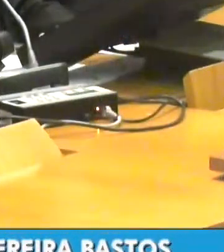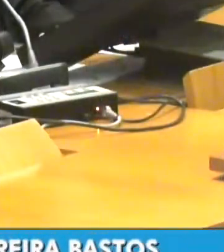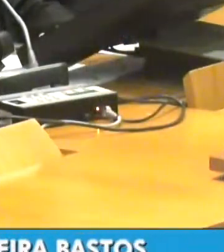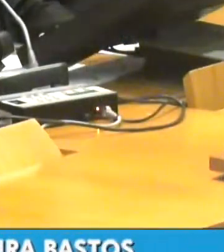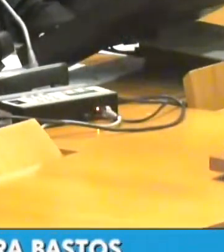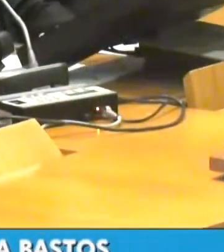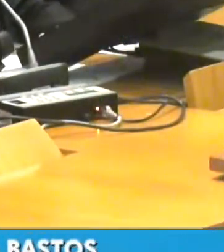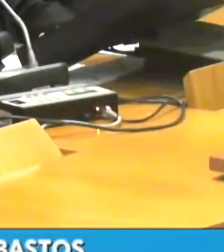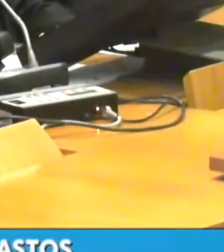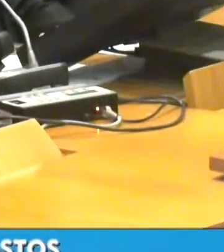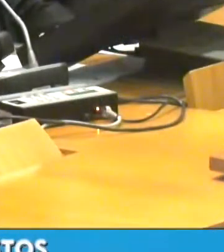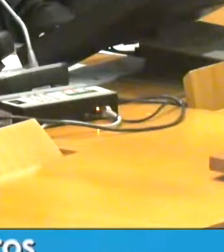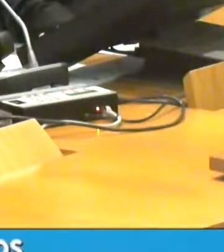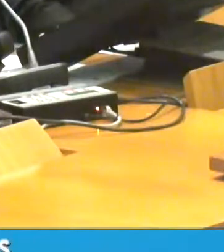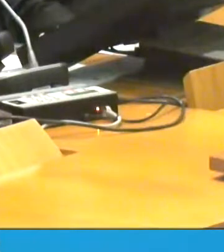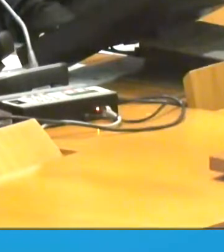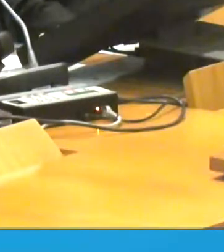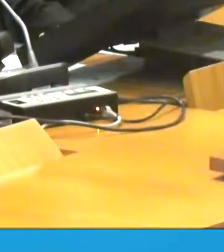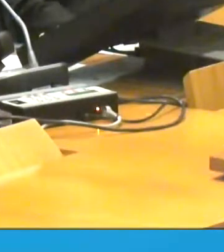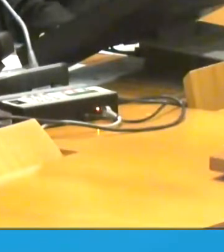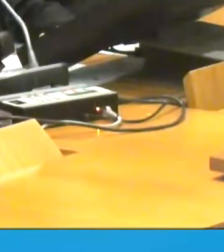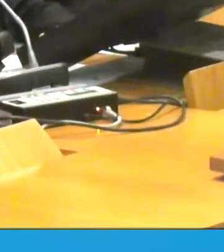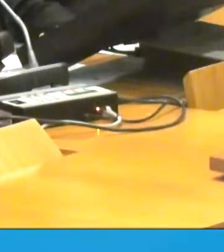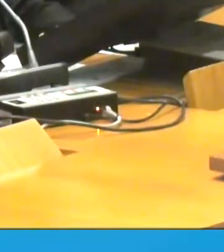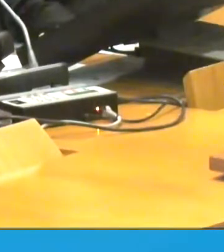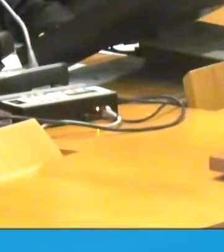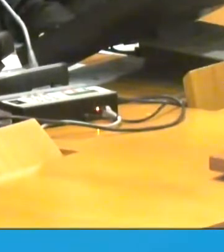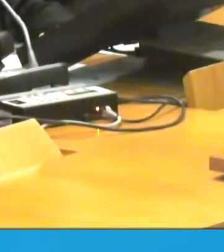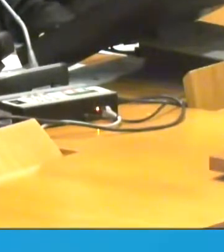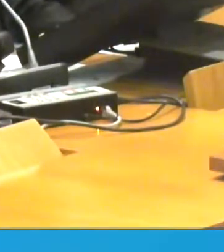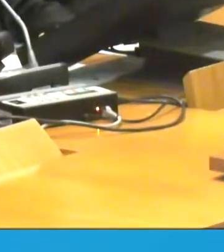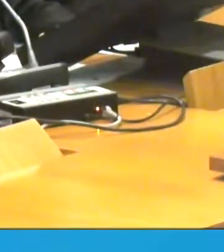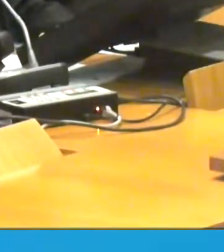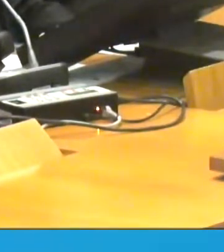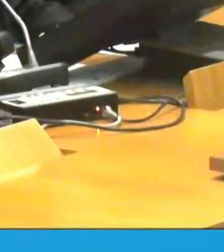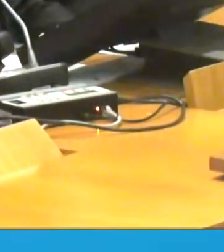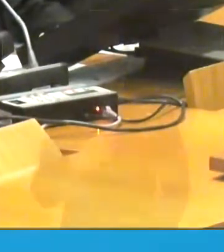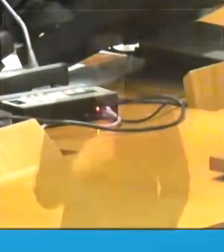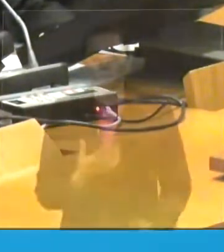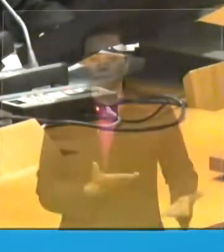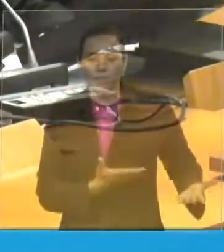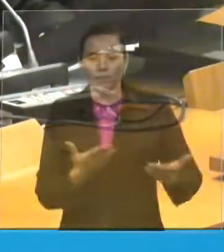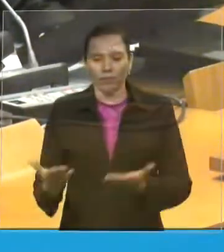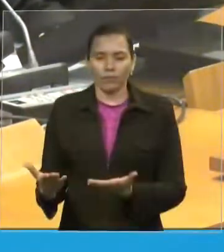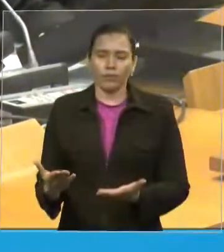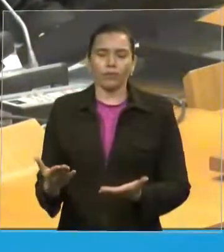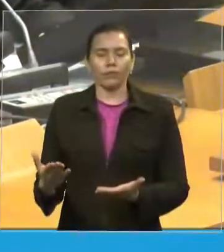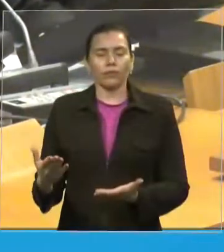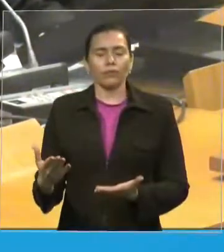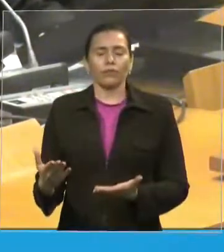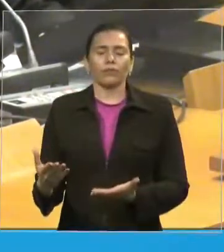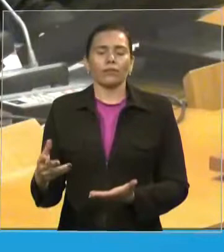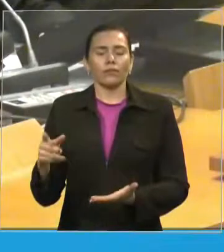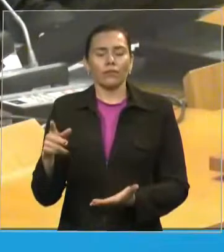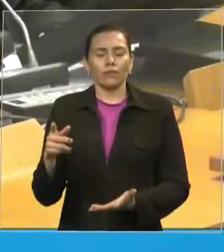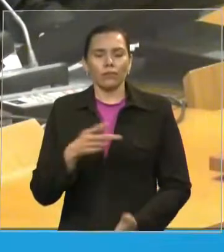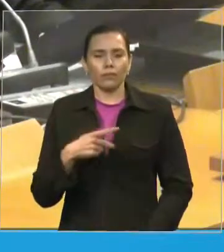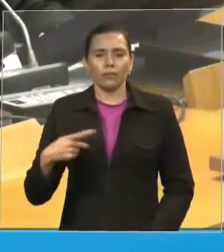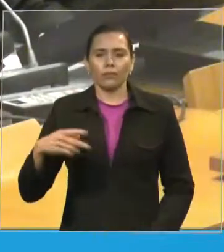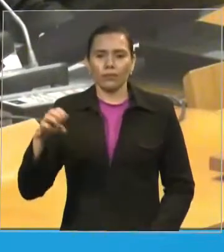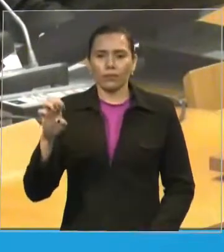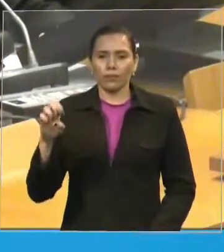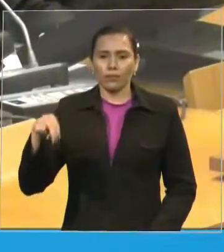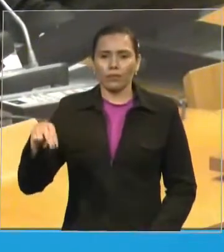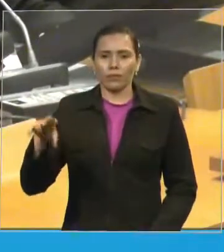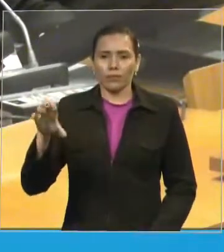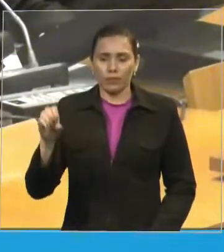concedo a palavra ao pastor Enos Ferreira secretário de estado de projetos especiais representando o